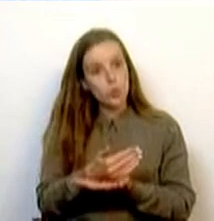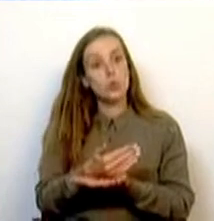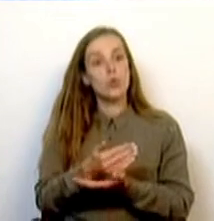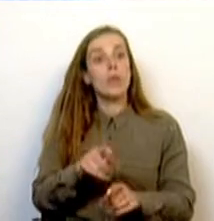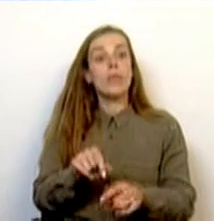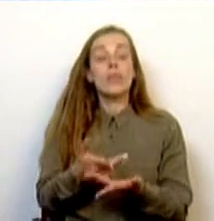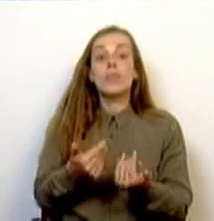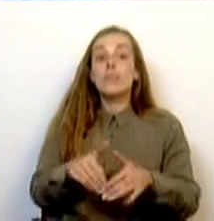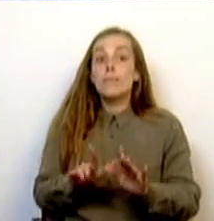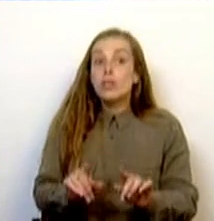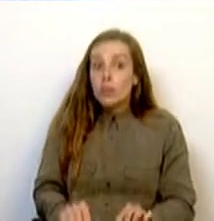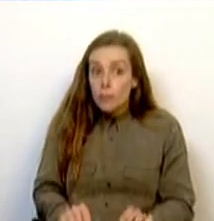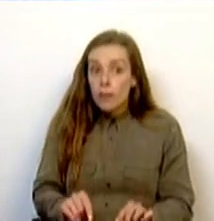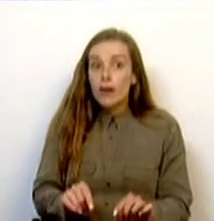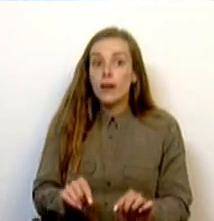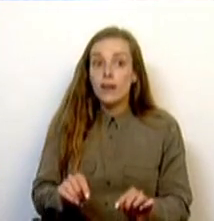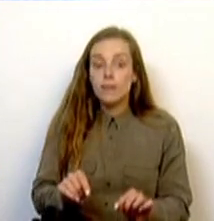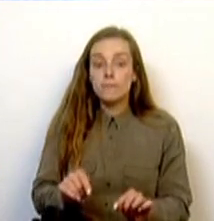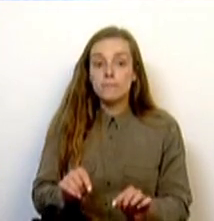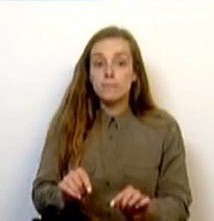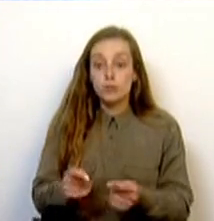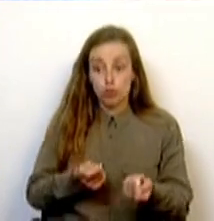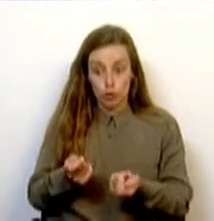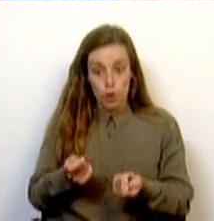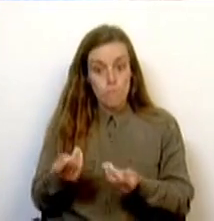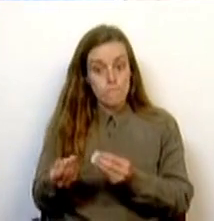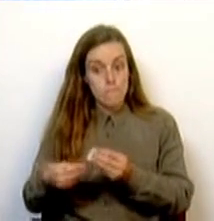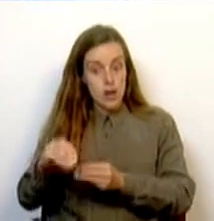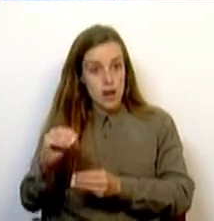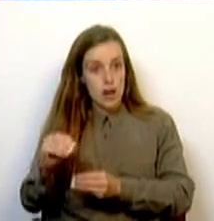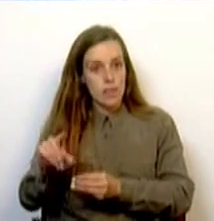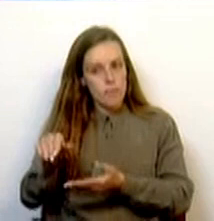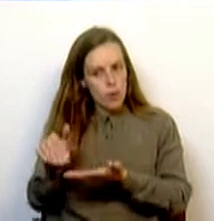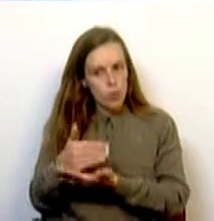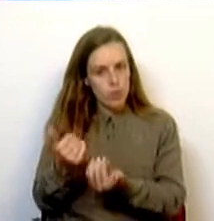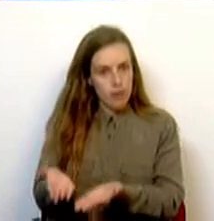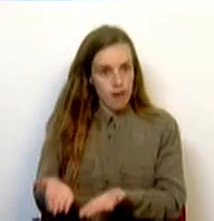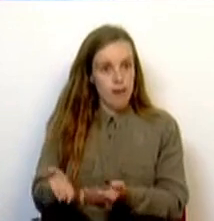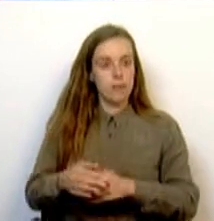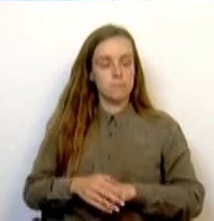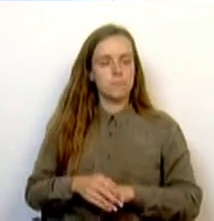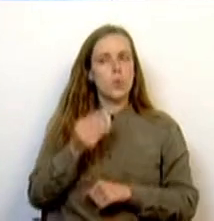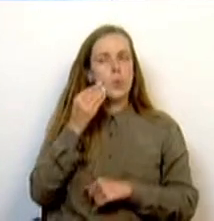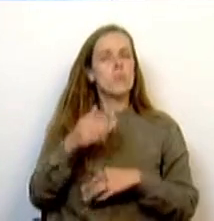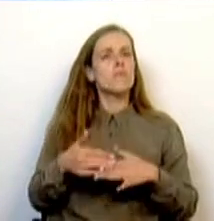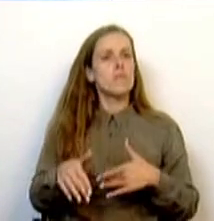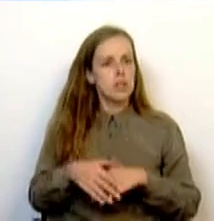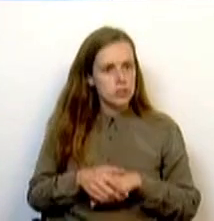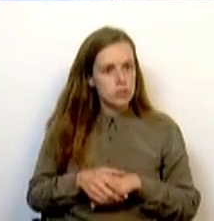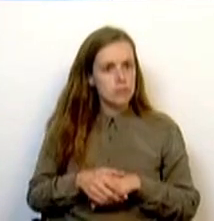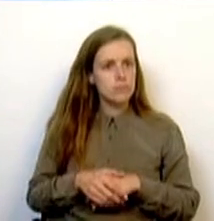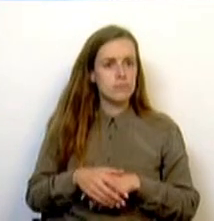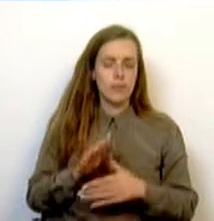mas também, além da gestão, dotar também de recursos. Como é que isto se fez? Fez-se